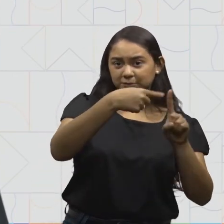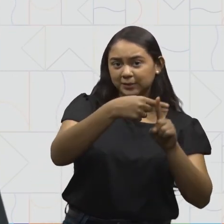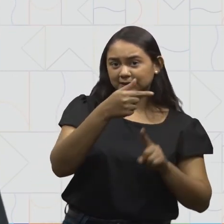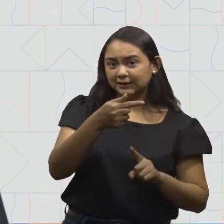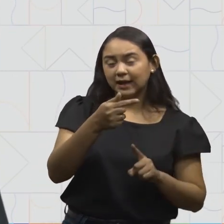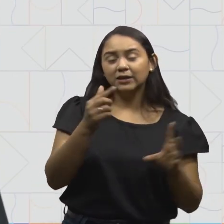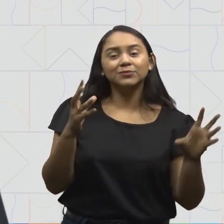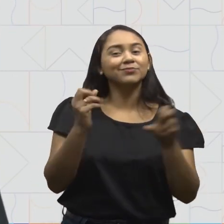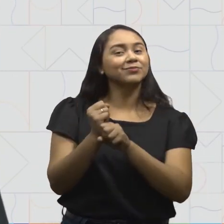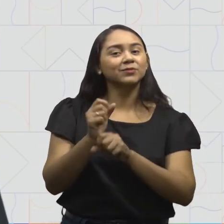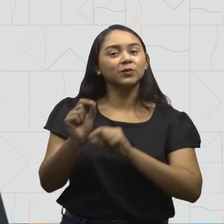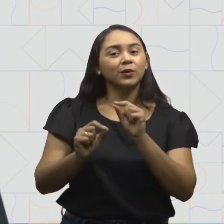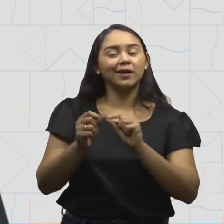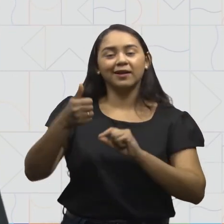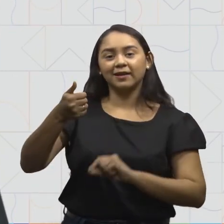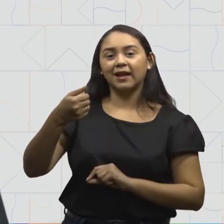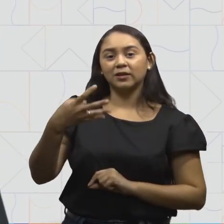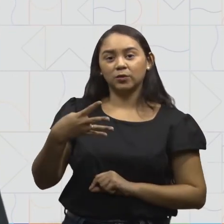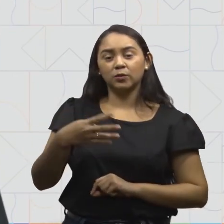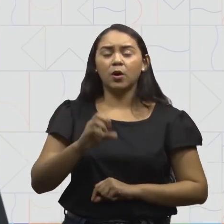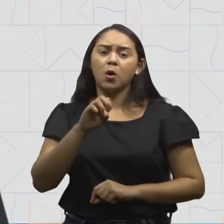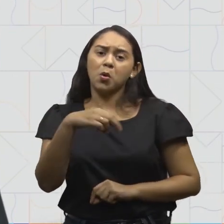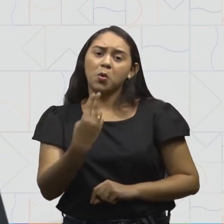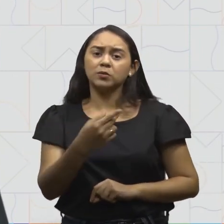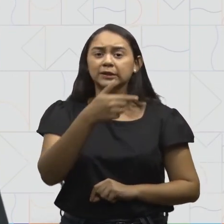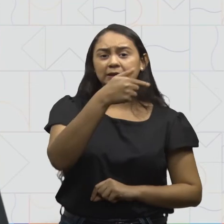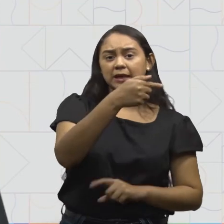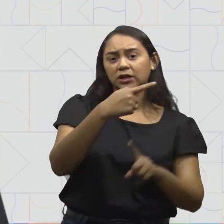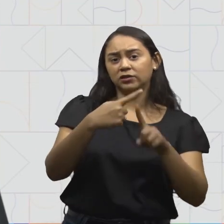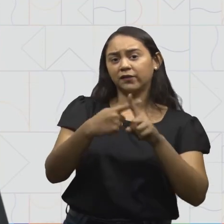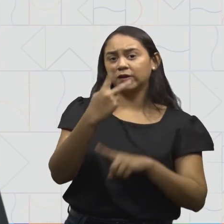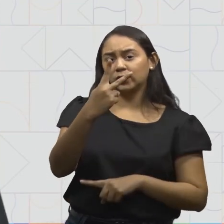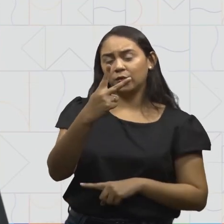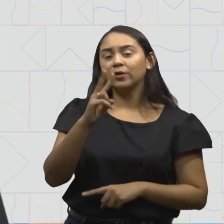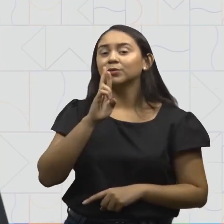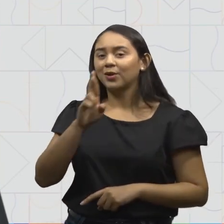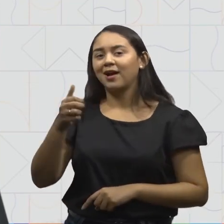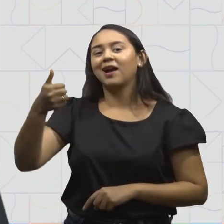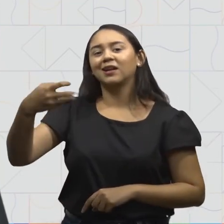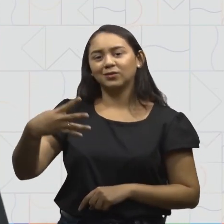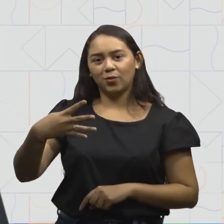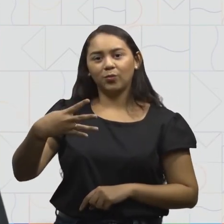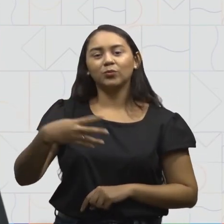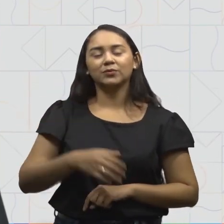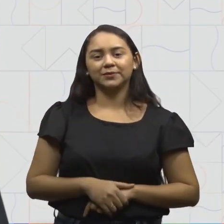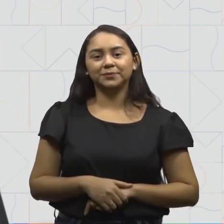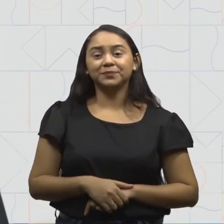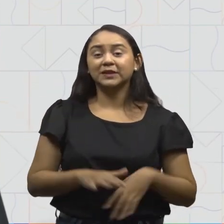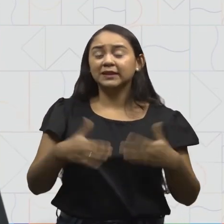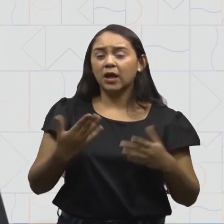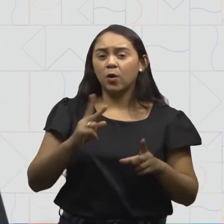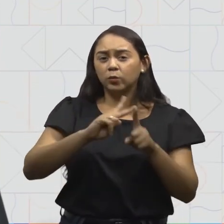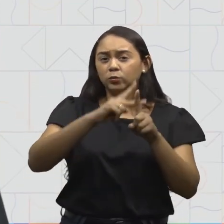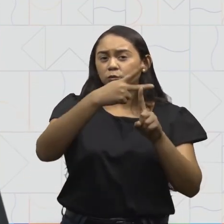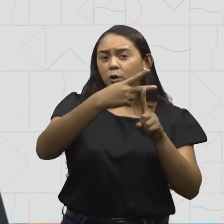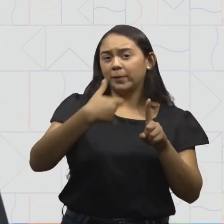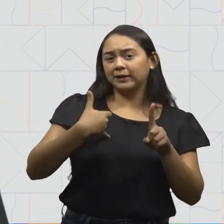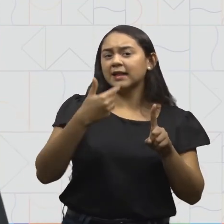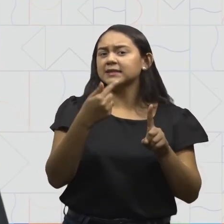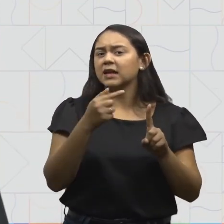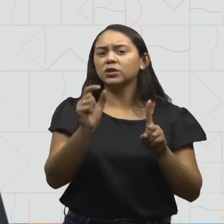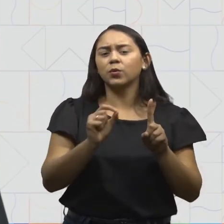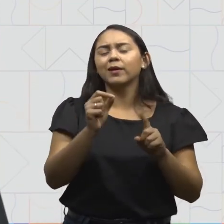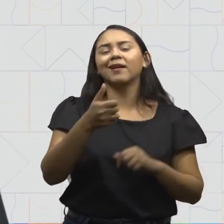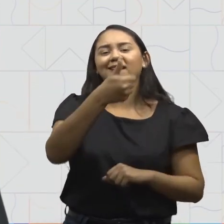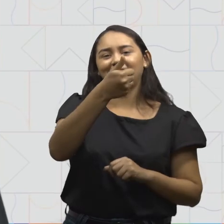mais sete é quatorze. Ou sete vezes dois é quatorze. Então, o dobro